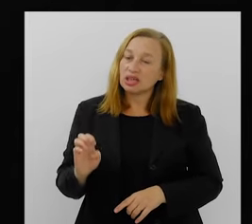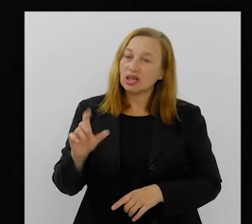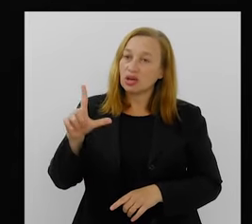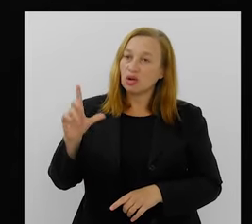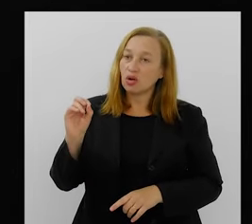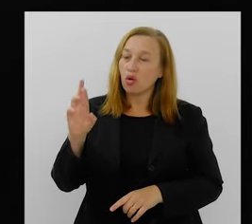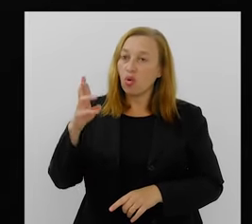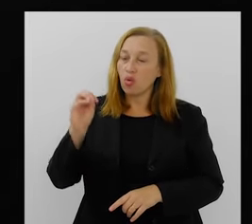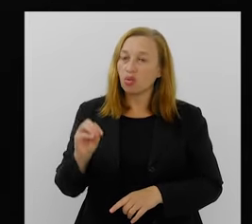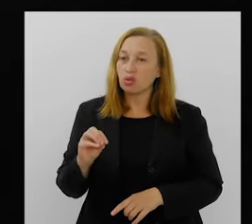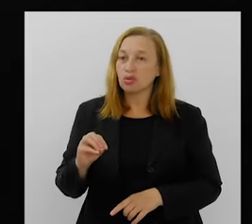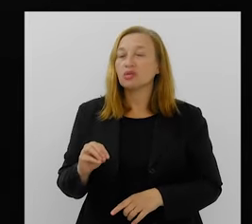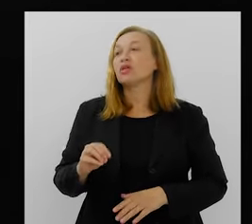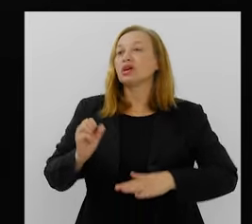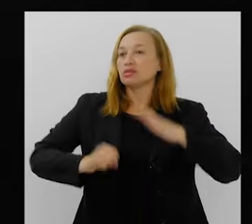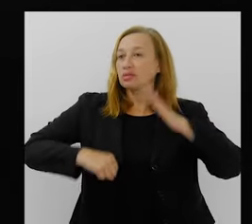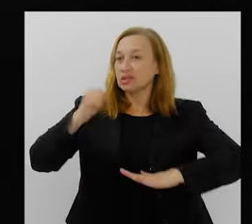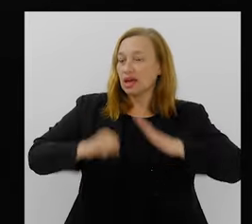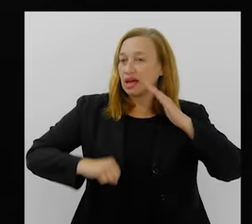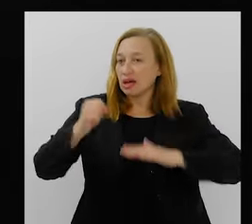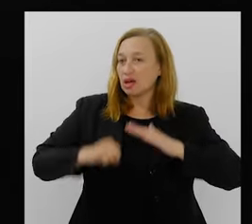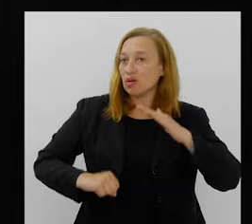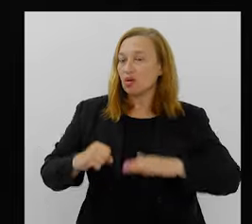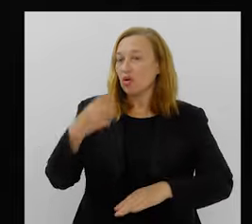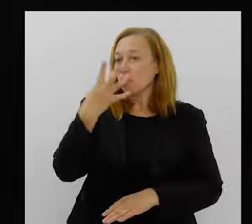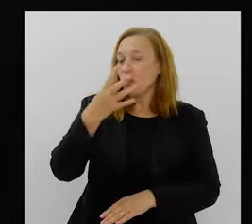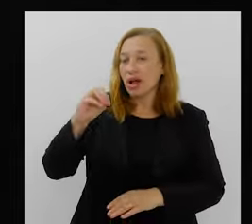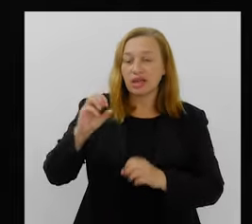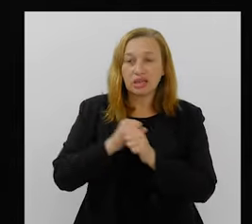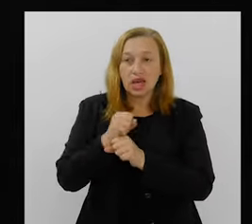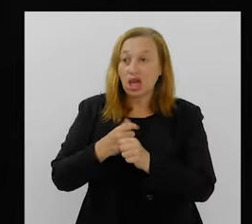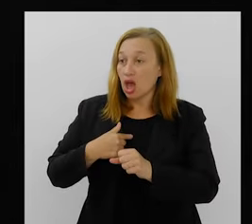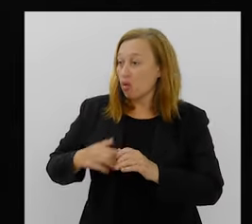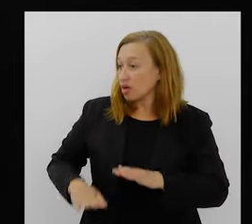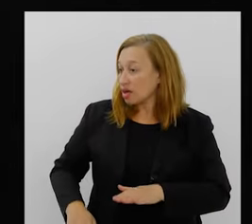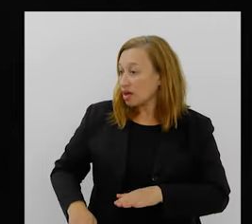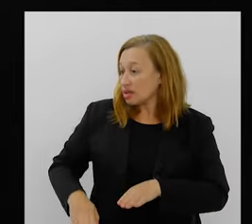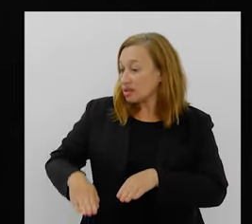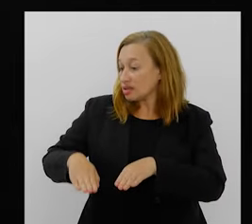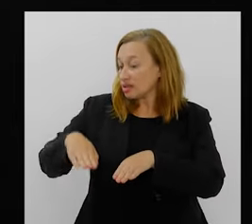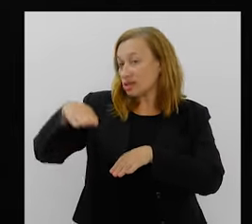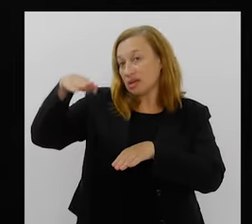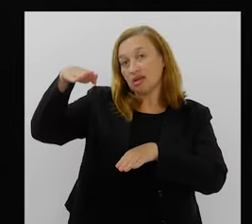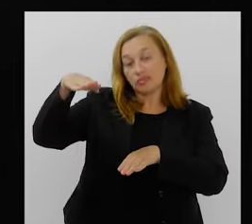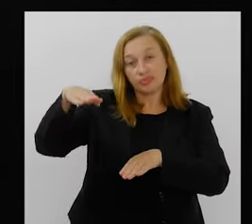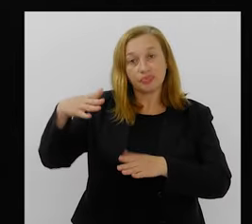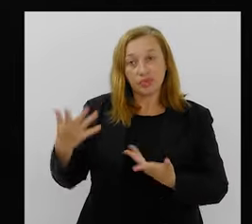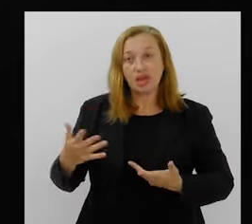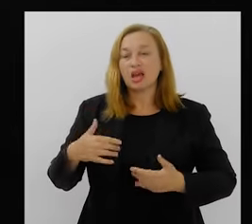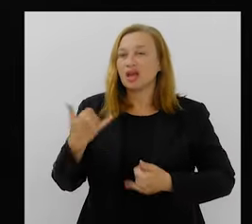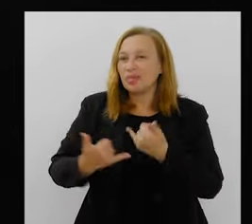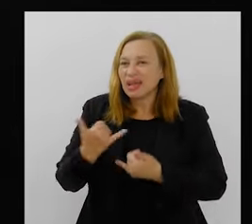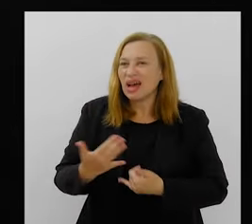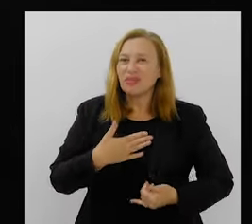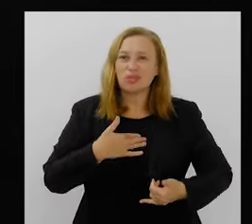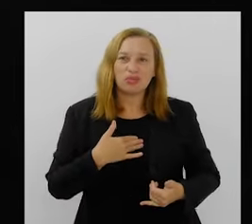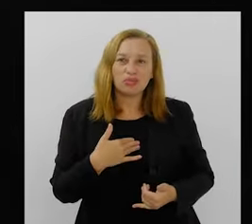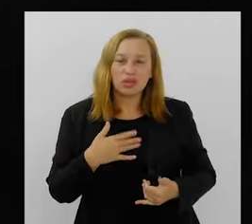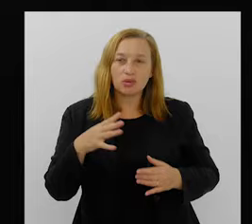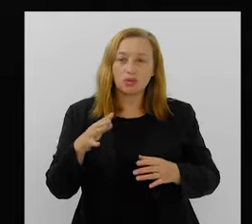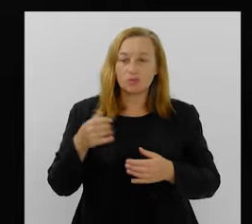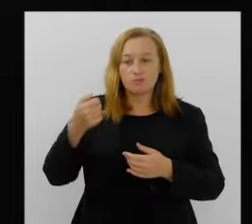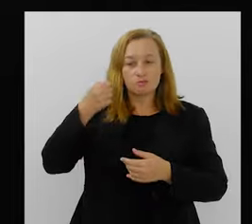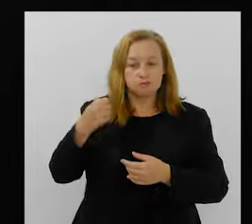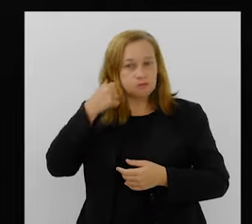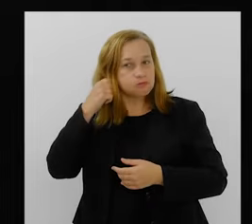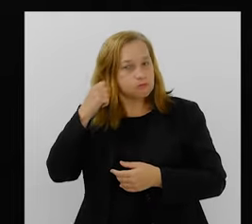que foi o Mestre do Salgueiro 40 anos. Eu cresci com o Mestre Louro ali, e brigava comigo, chamava